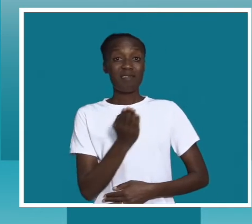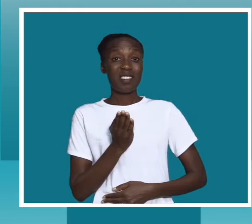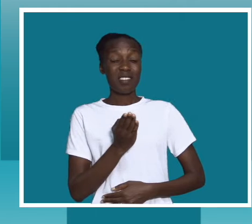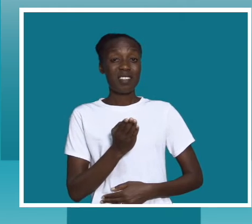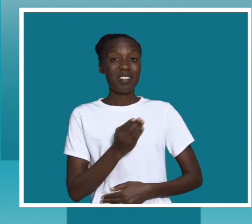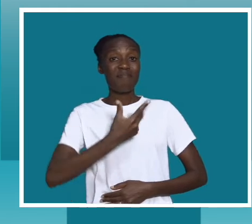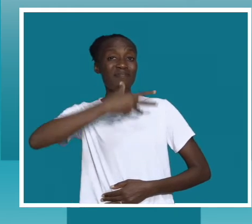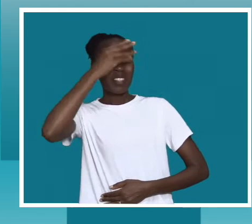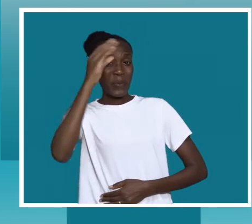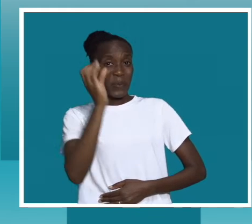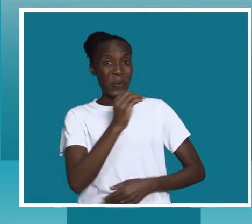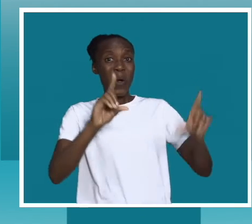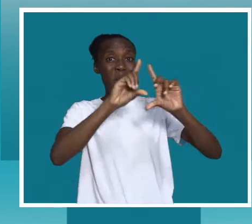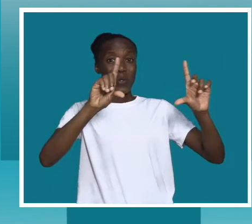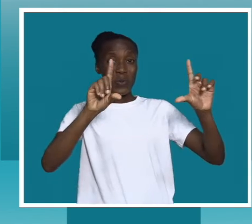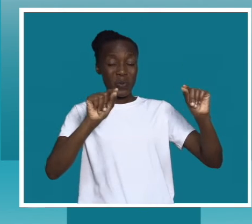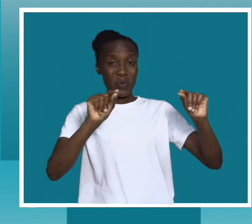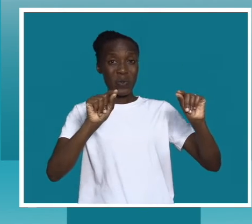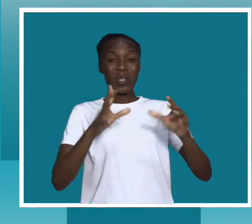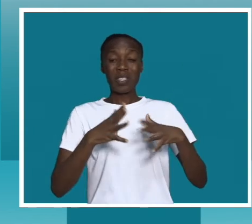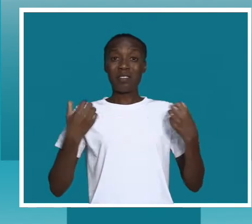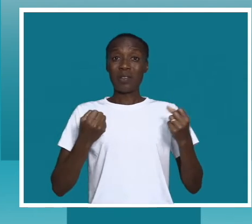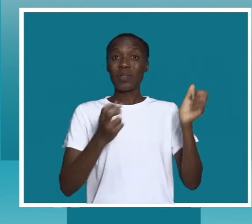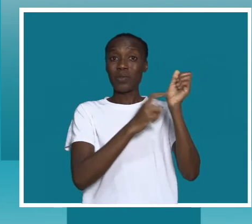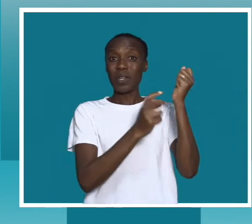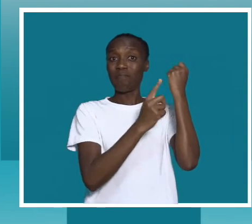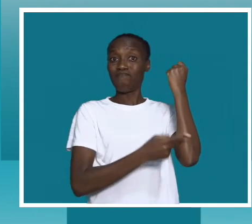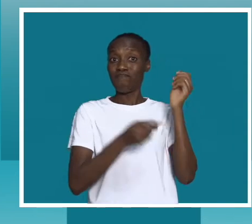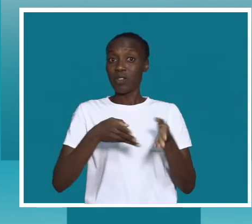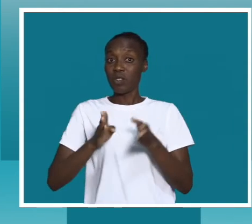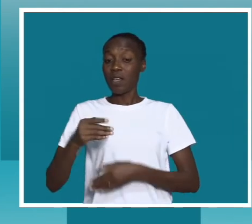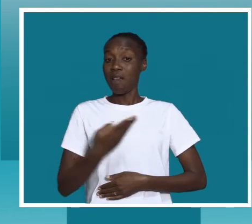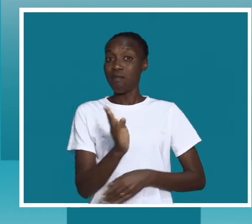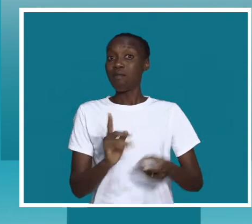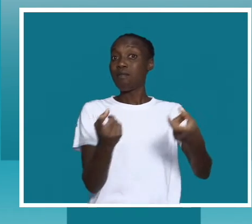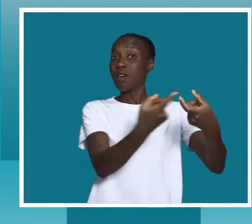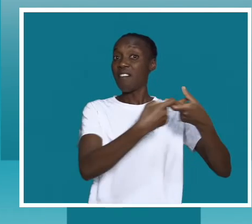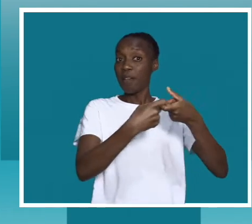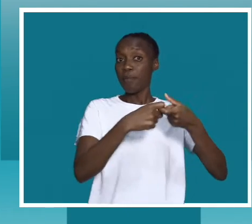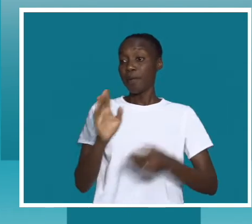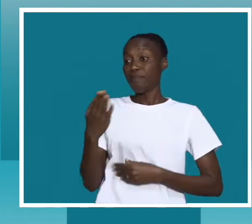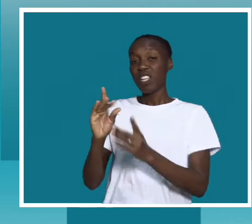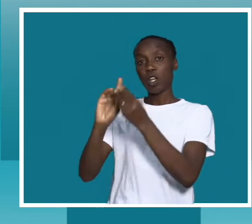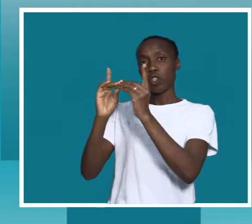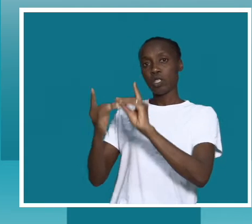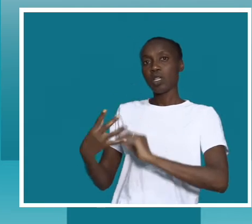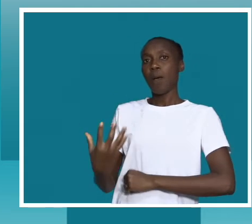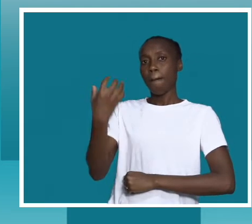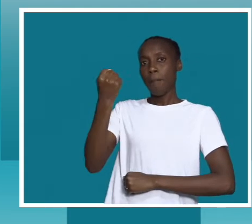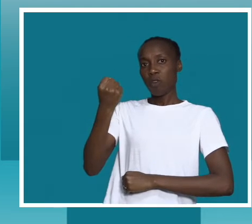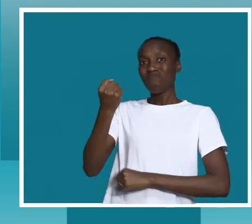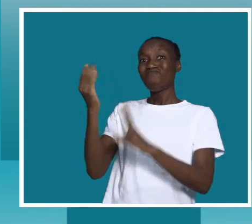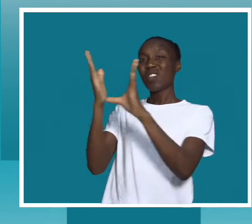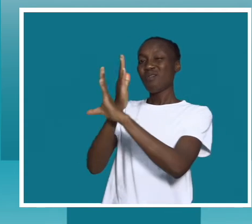Se os parentes não entendem a essência da discussão sobre saúde sexual e reprodutiva dentro da família, Os